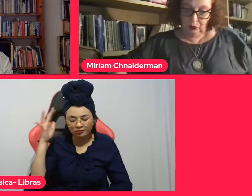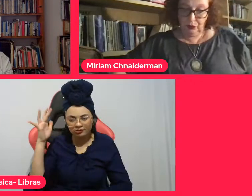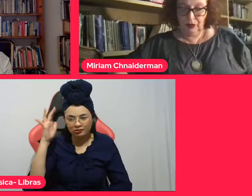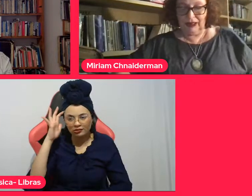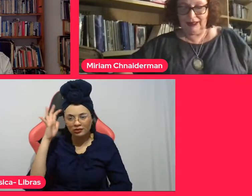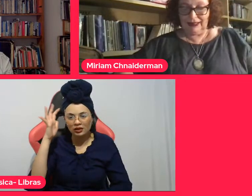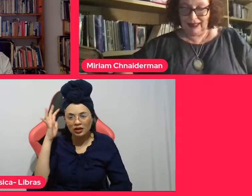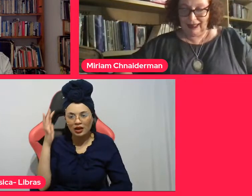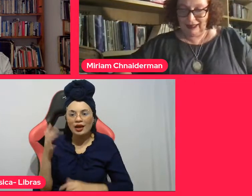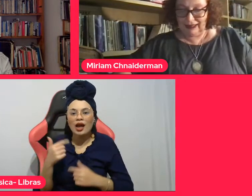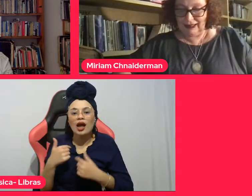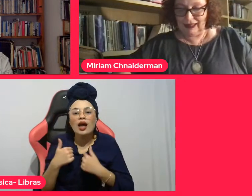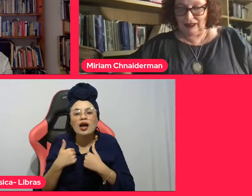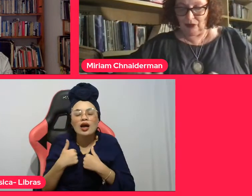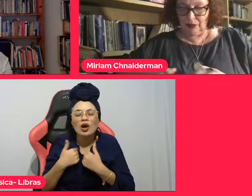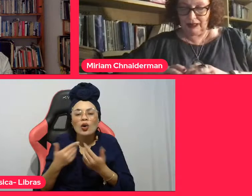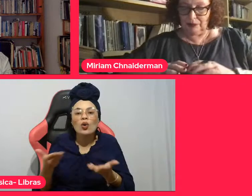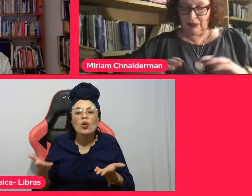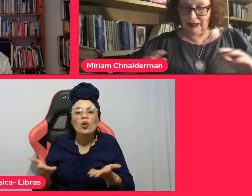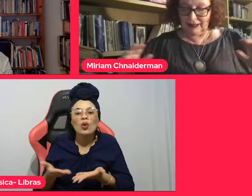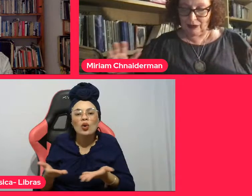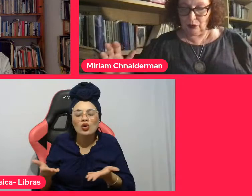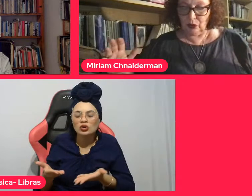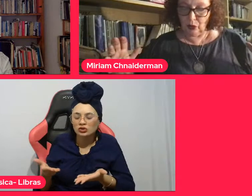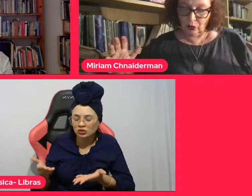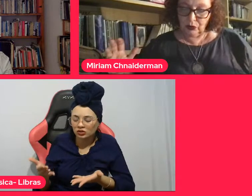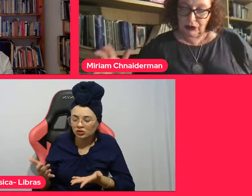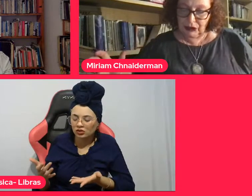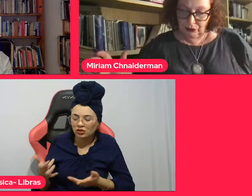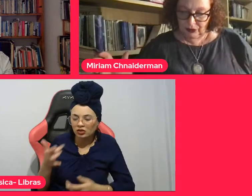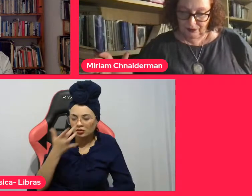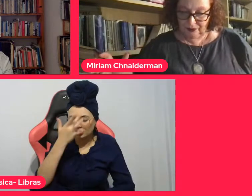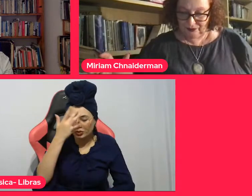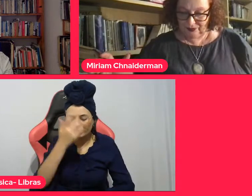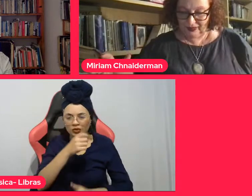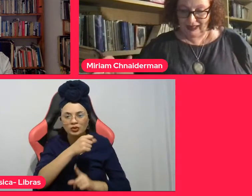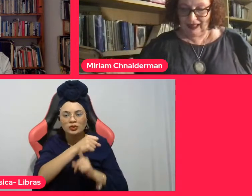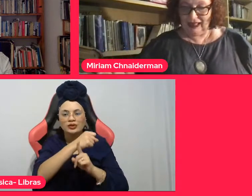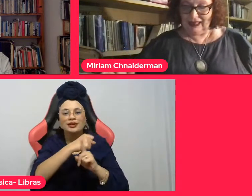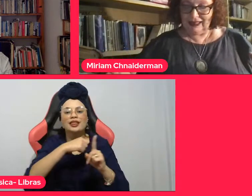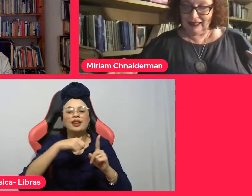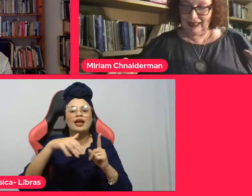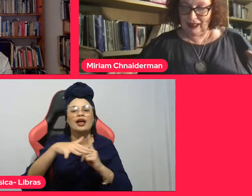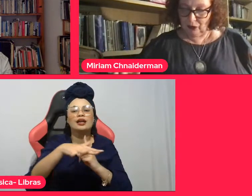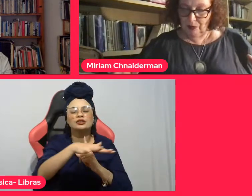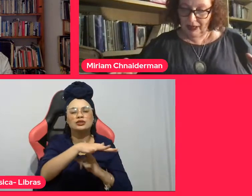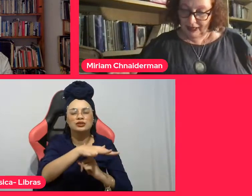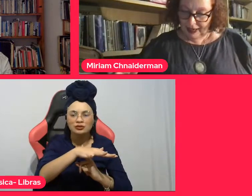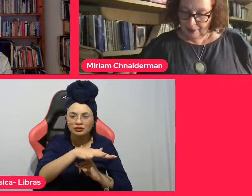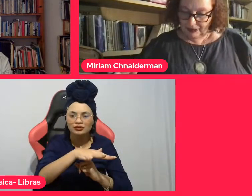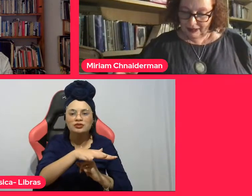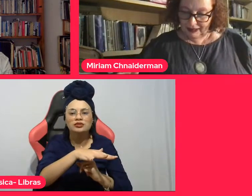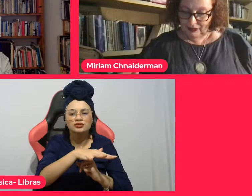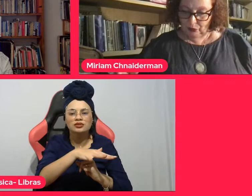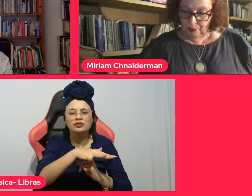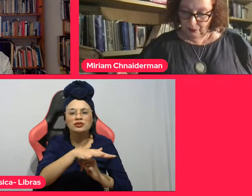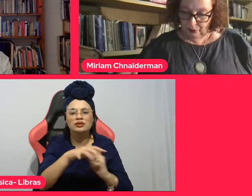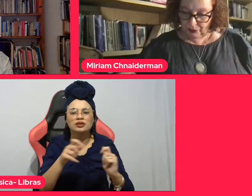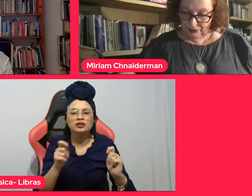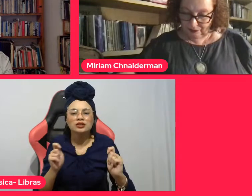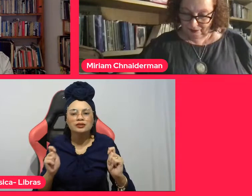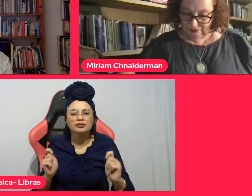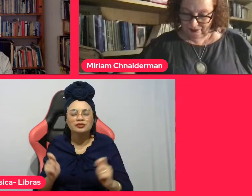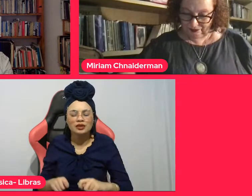e o mundo estende-se uma dimensão contínua, sem nenhuma quebra, sem